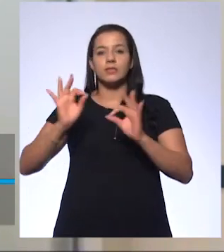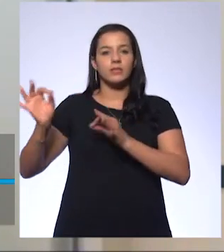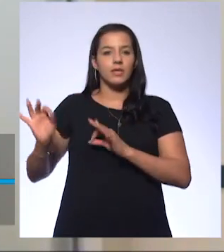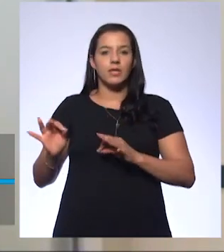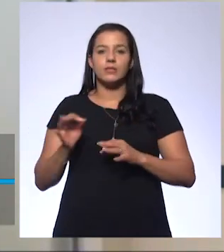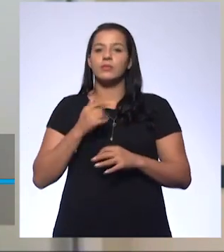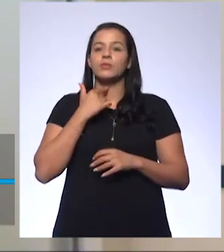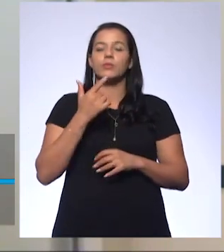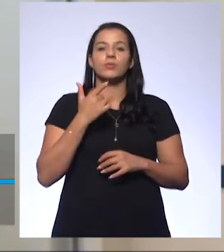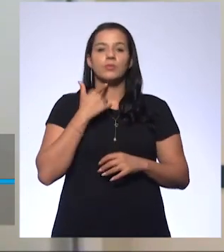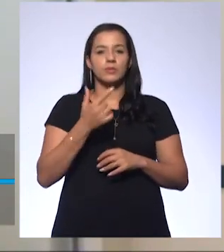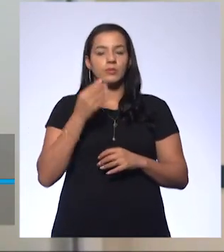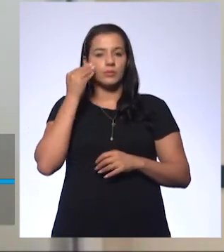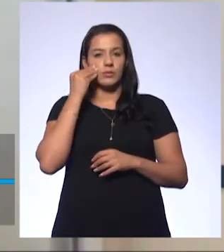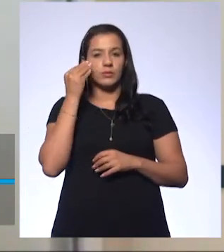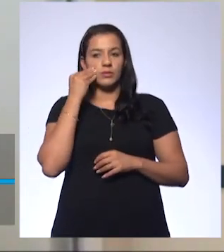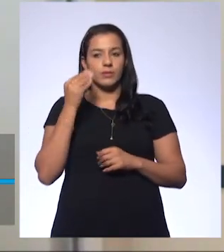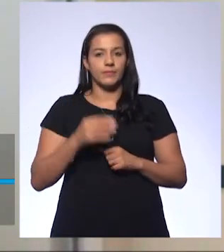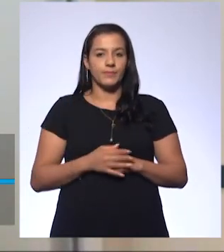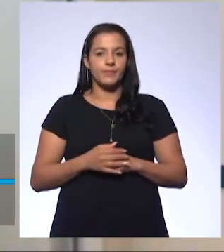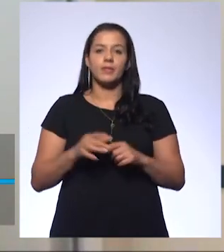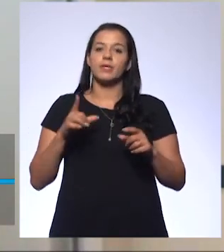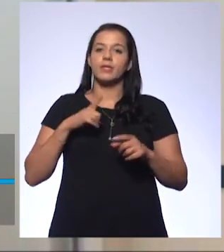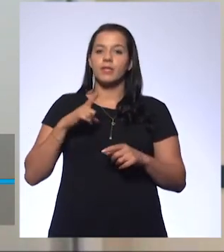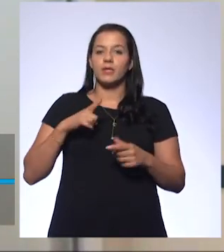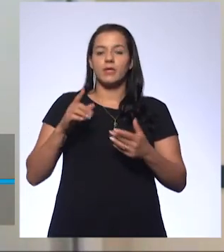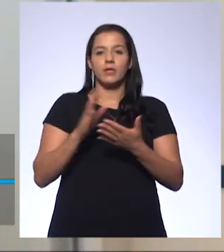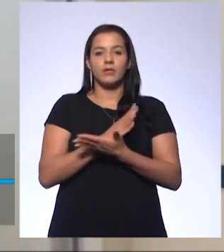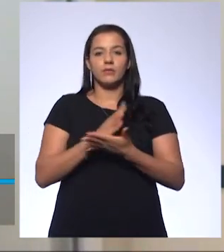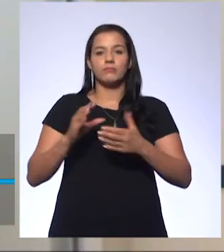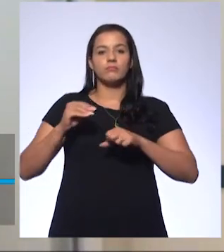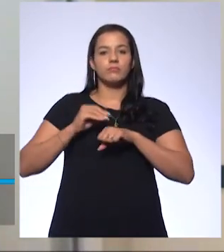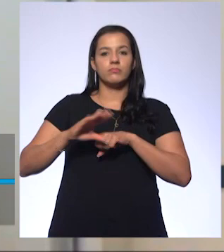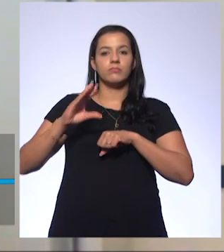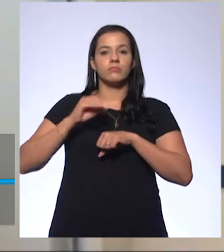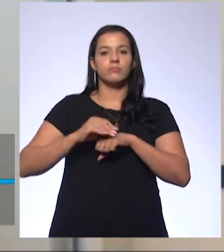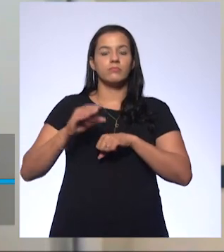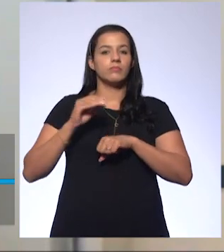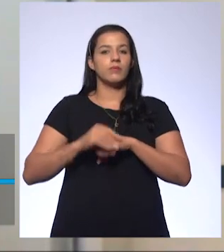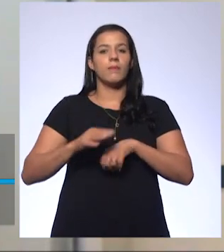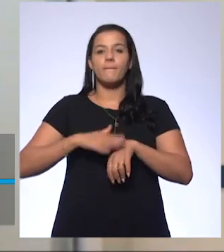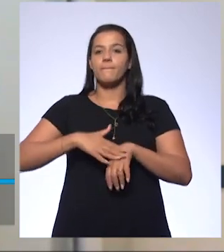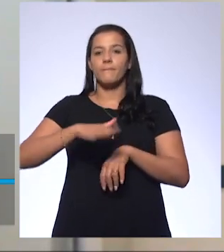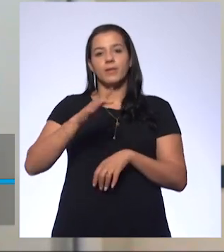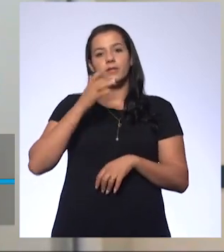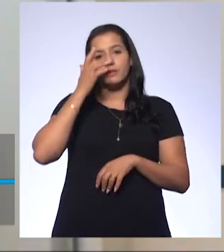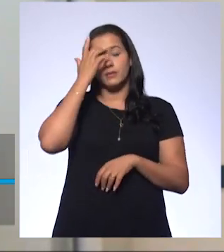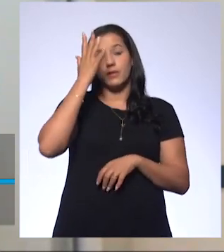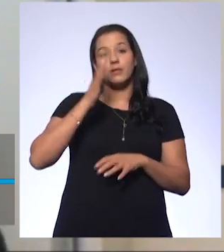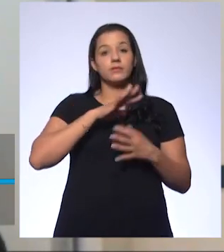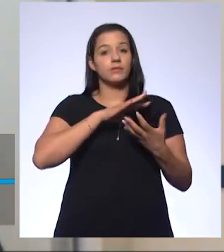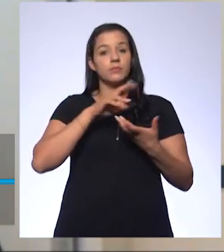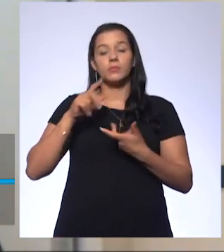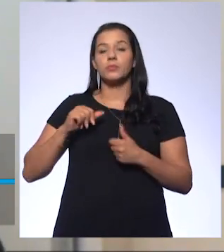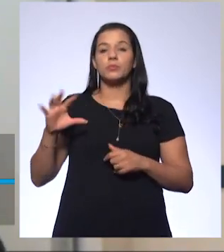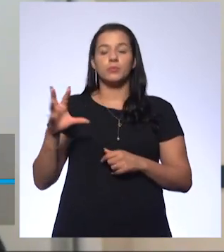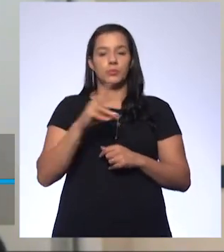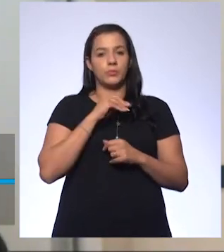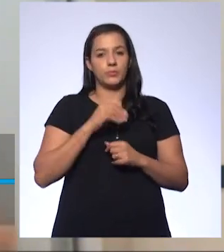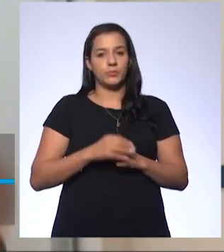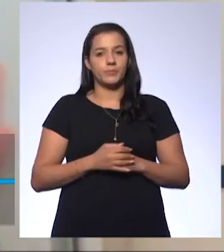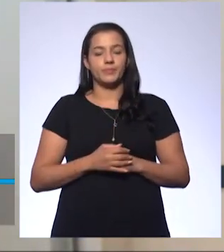indicadores. Lógico que existe um indicador muito melhor, muito mais prático, que é chamado indicador universal. Por quê?